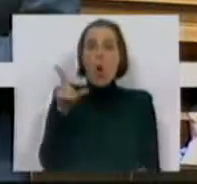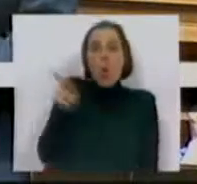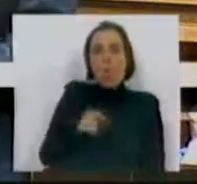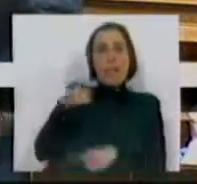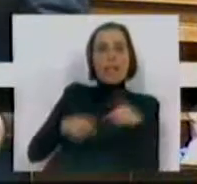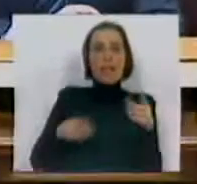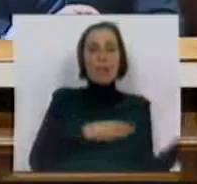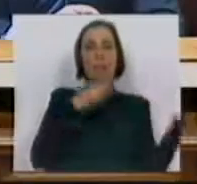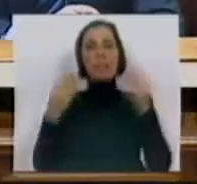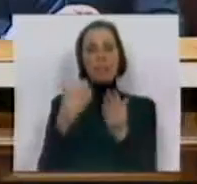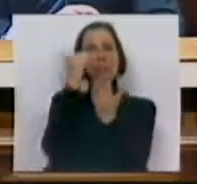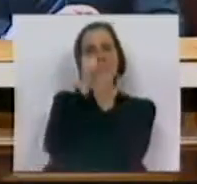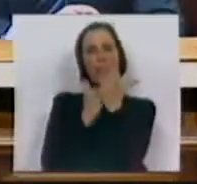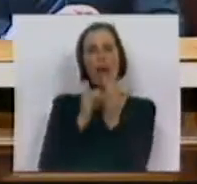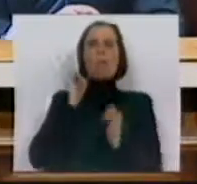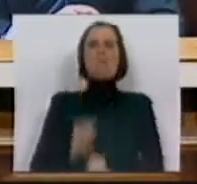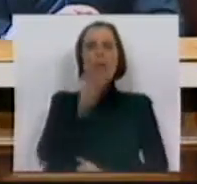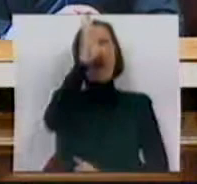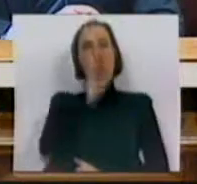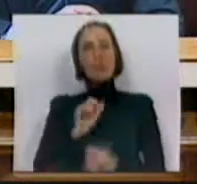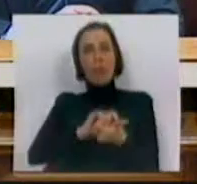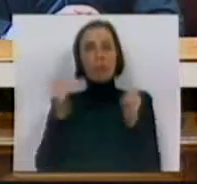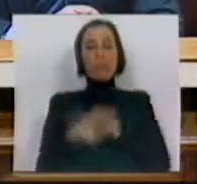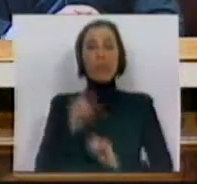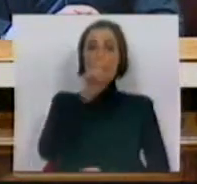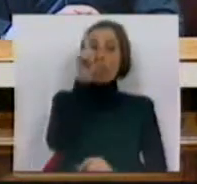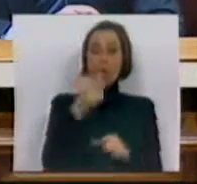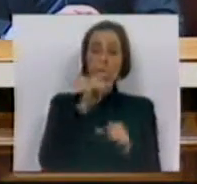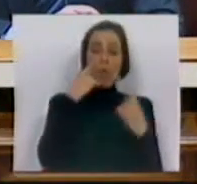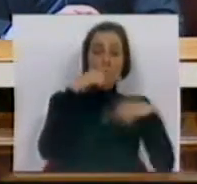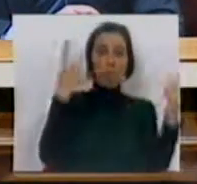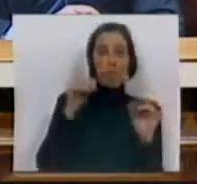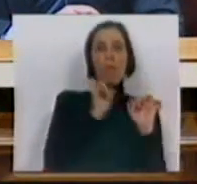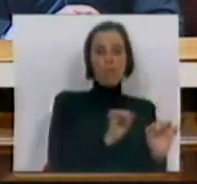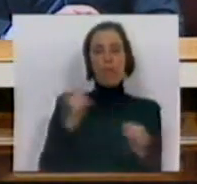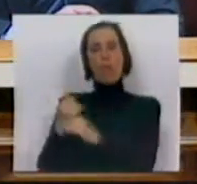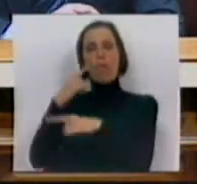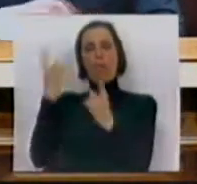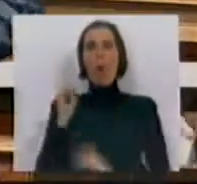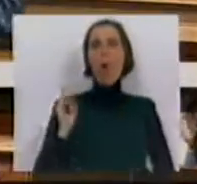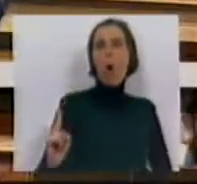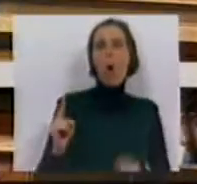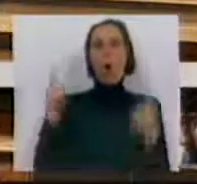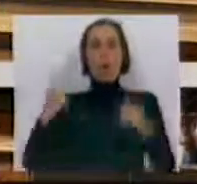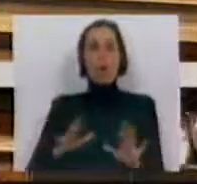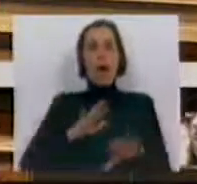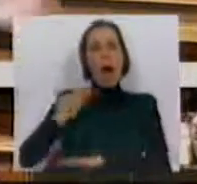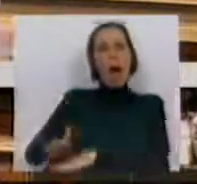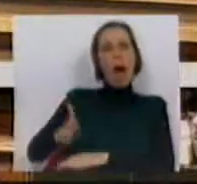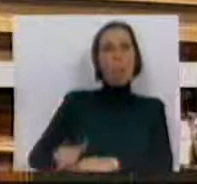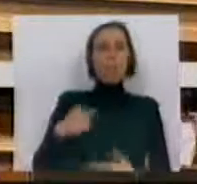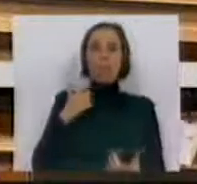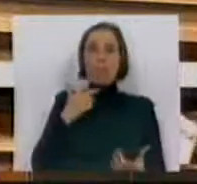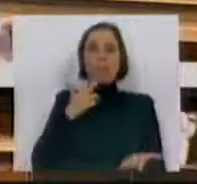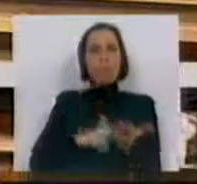um mês e meio, apresentaram um guião para a reforma do Estado, onde a questão pública e da função pública é meramente arremetida e deixada de lado. E nunca